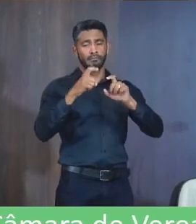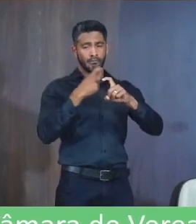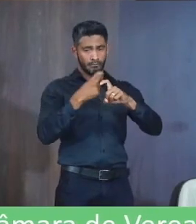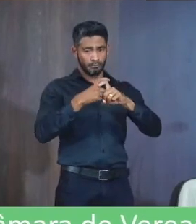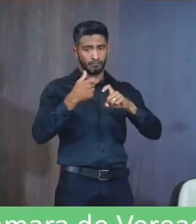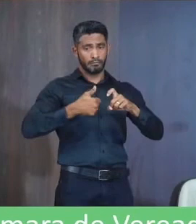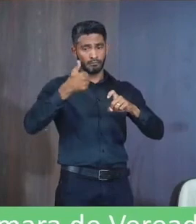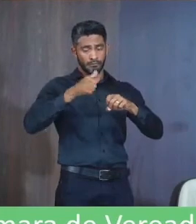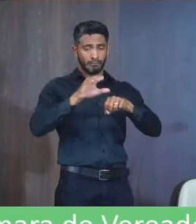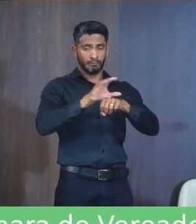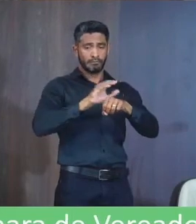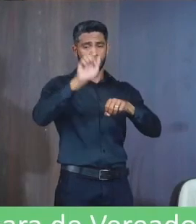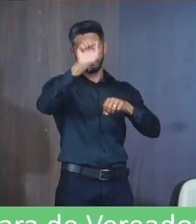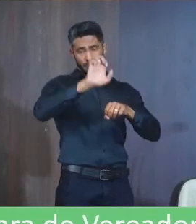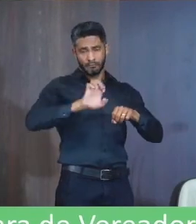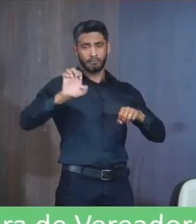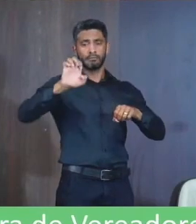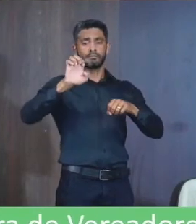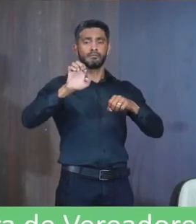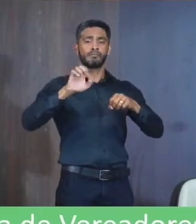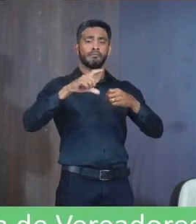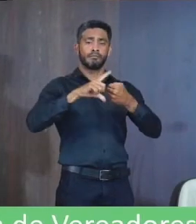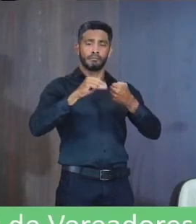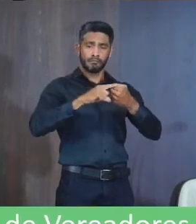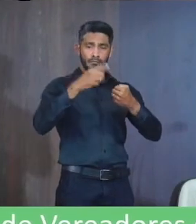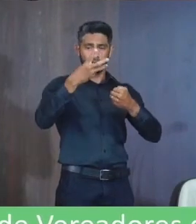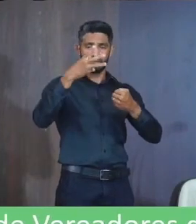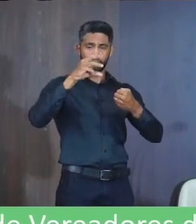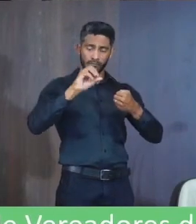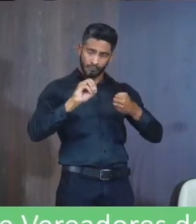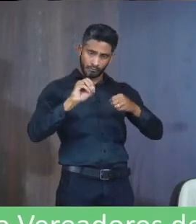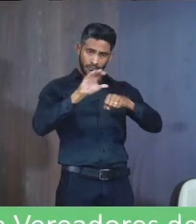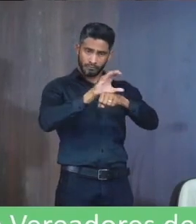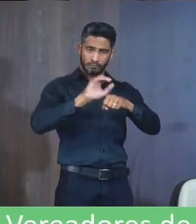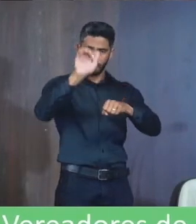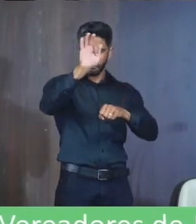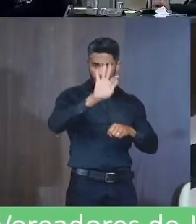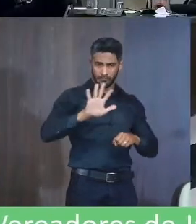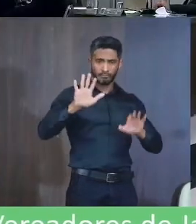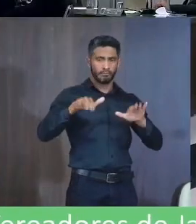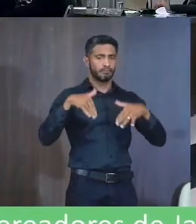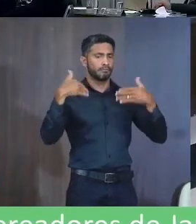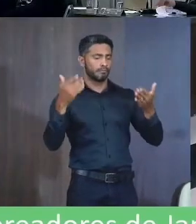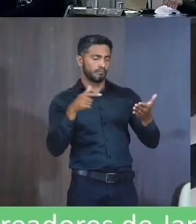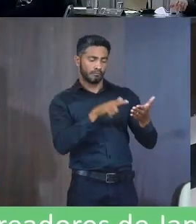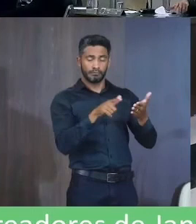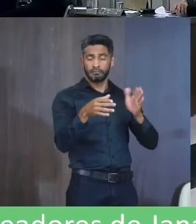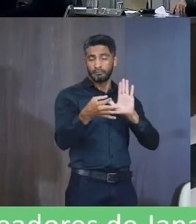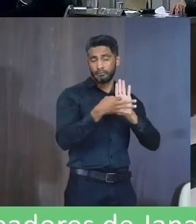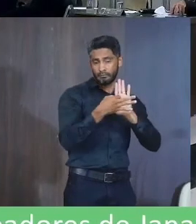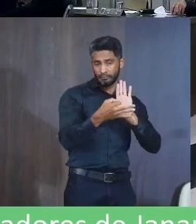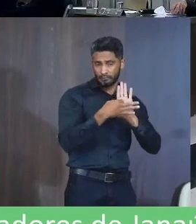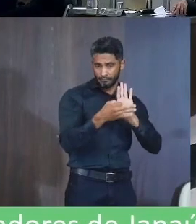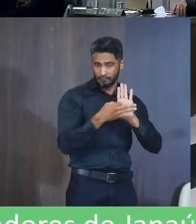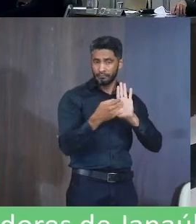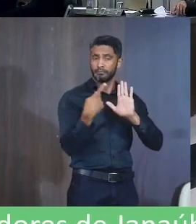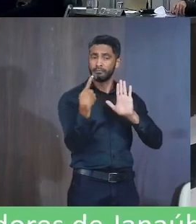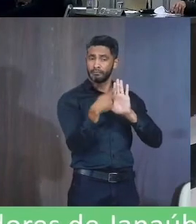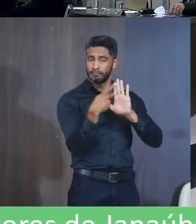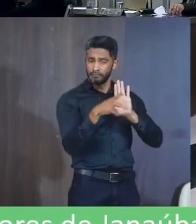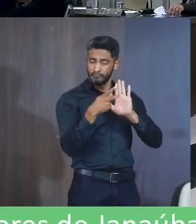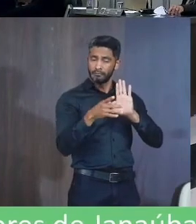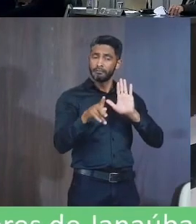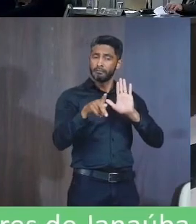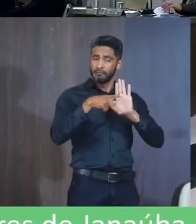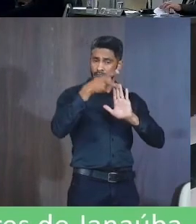constituição Estadual E artigo 30 Inciso 1 Da constituição Federal Conclusão Em face do exposto Concluímos Pela